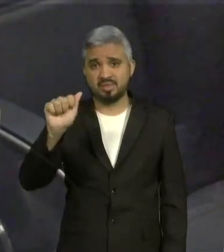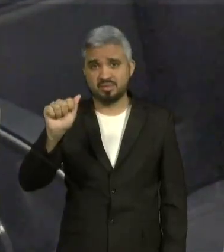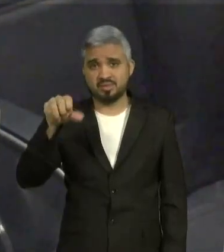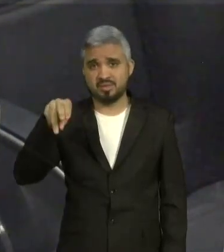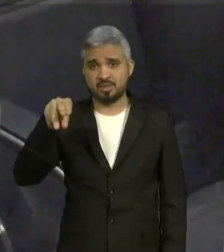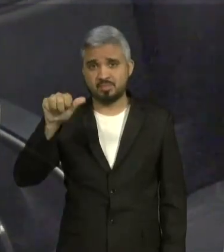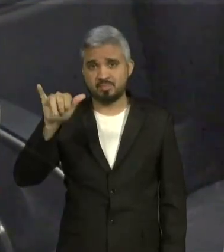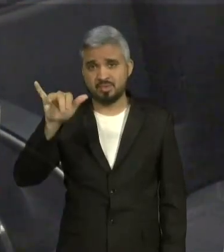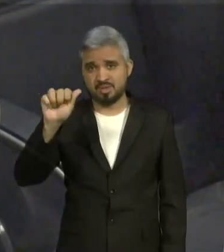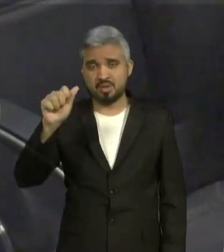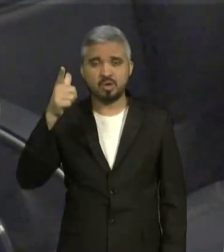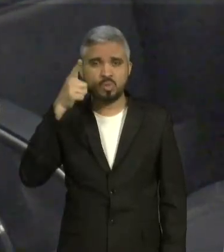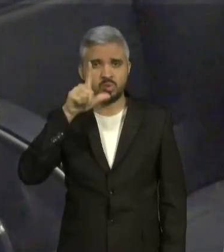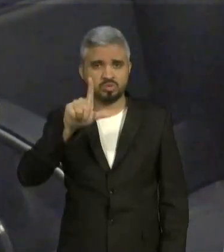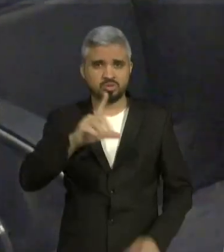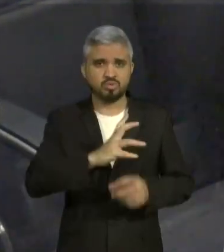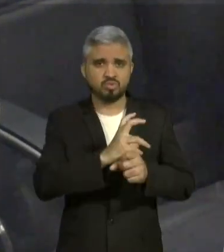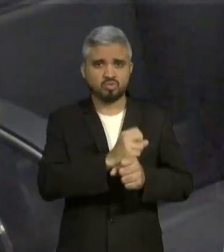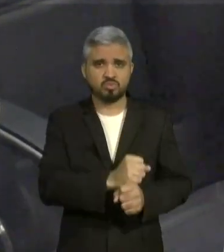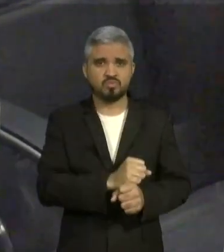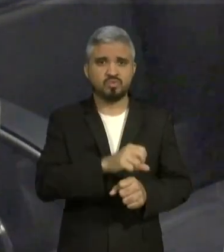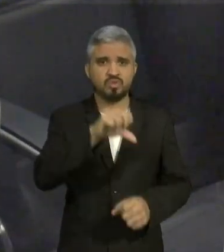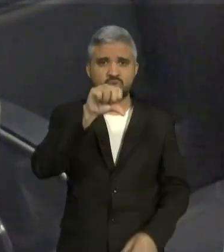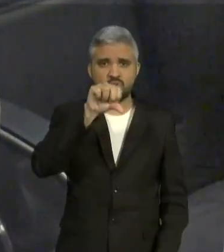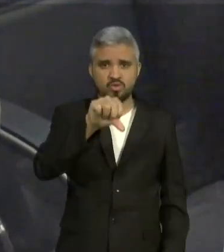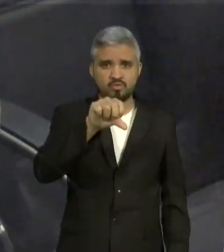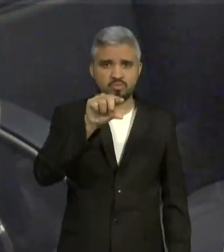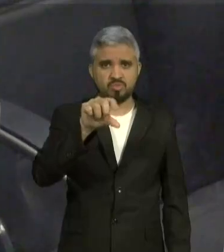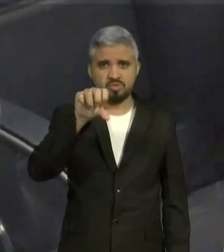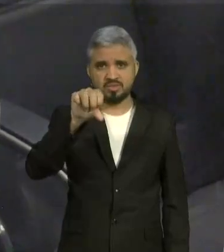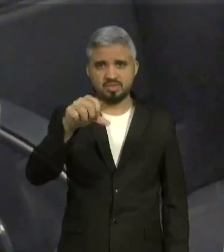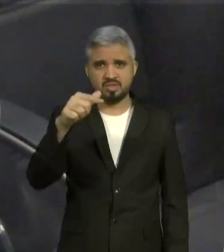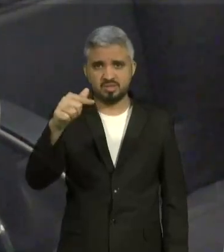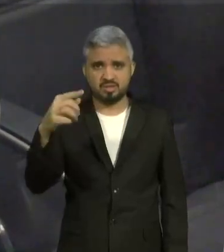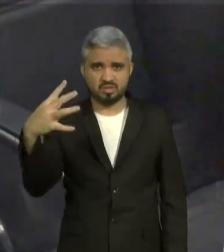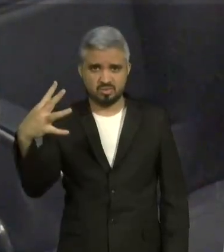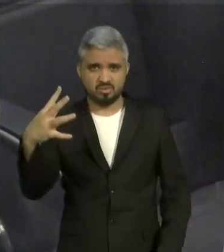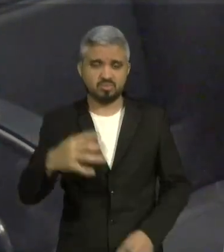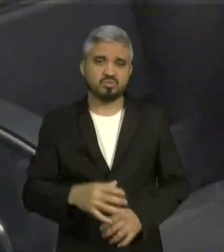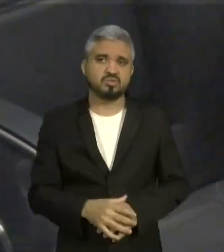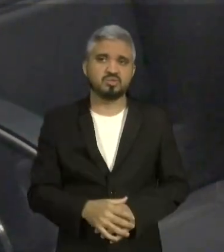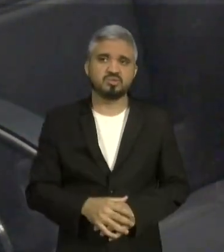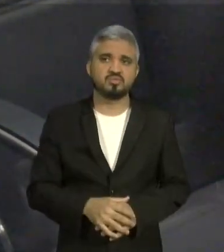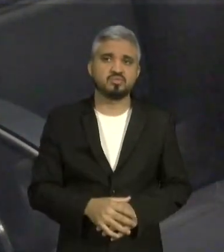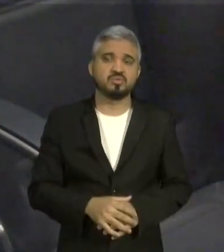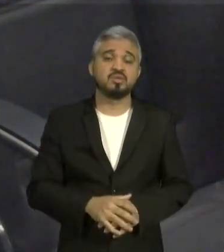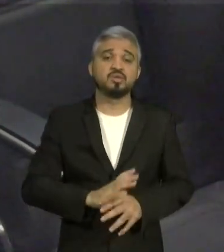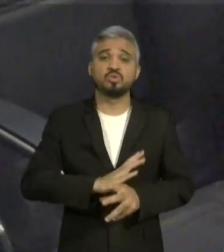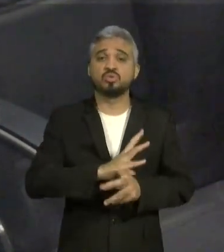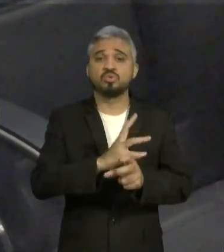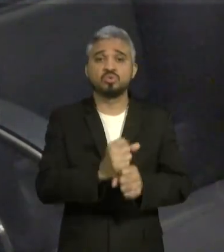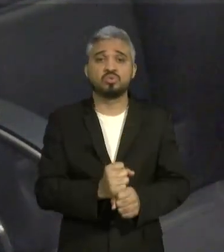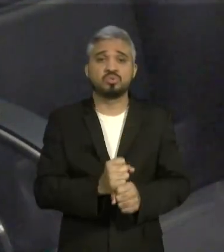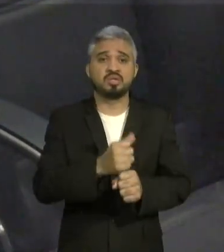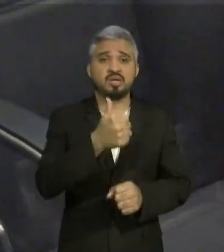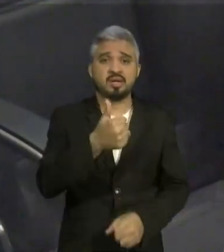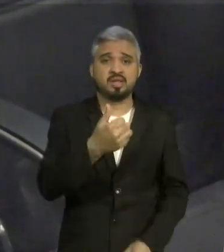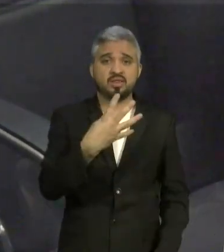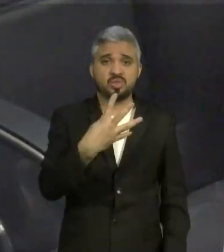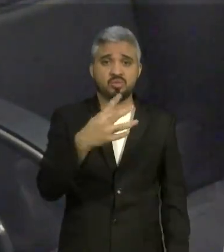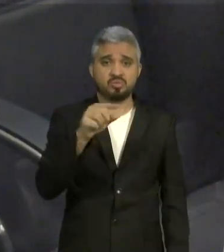.282 votos, de maioria. No total, 14.596 votos,